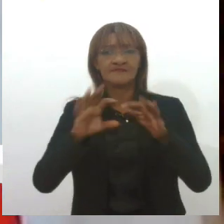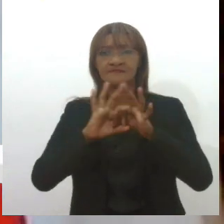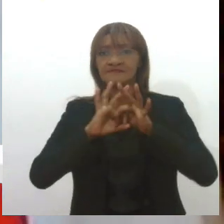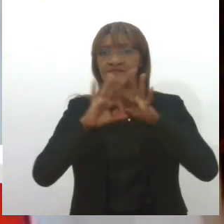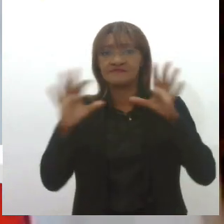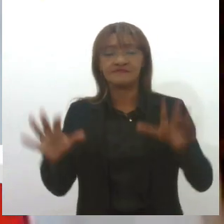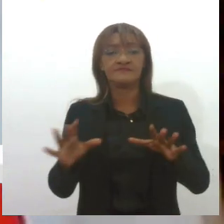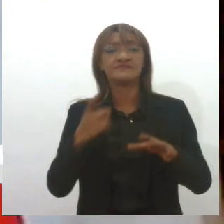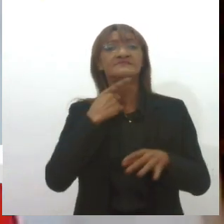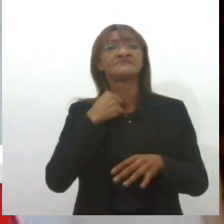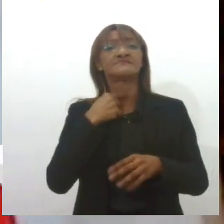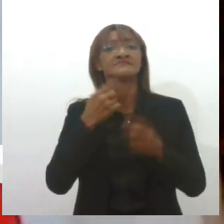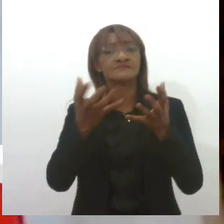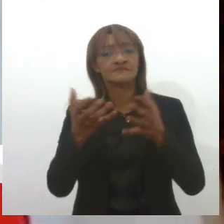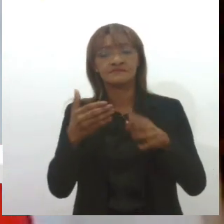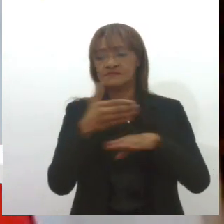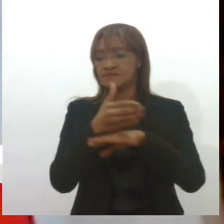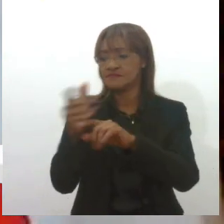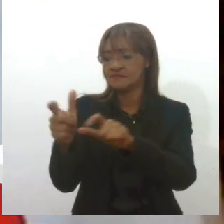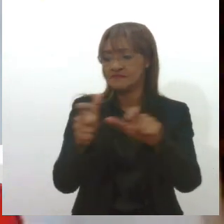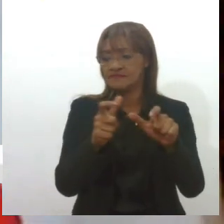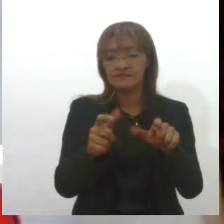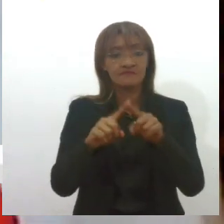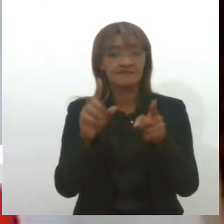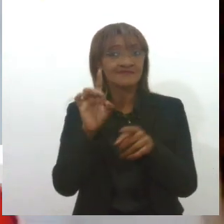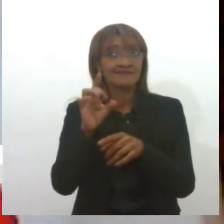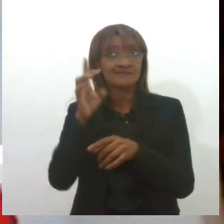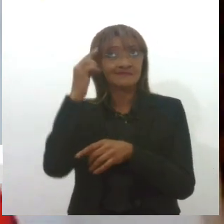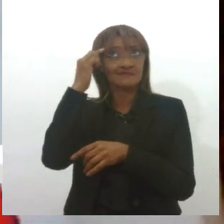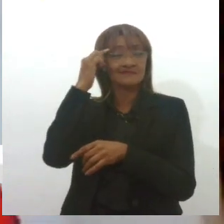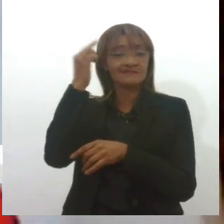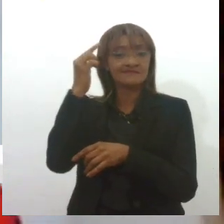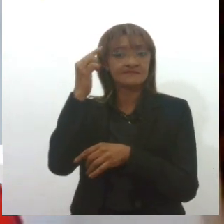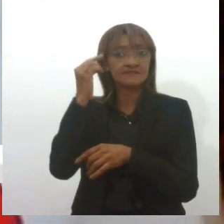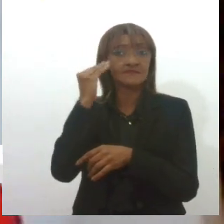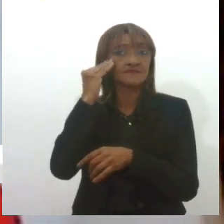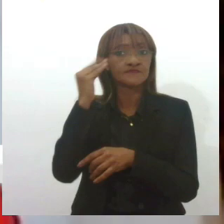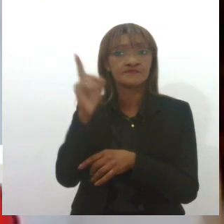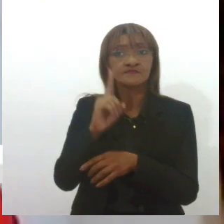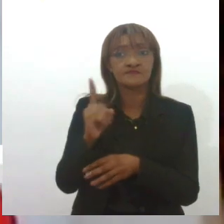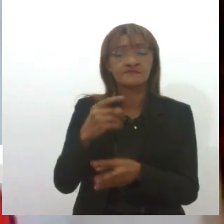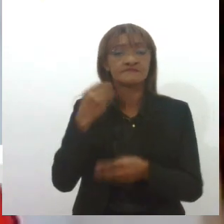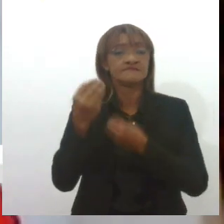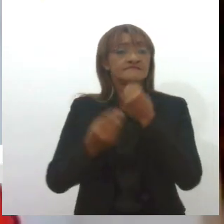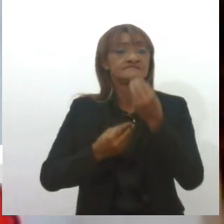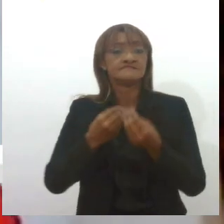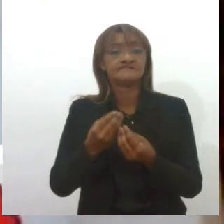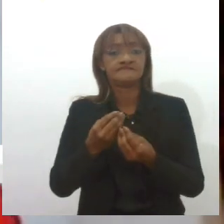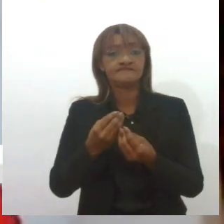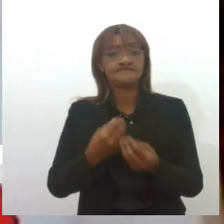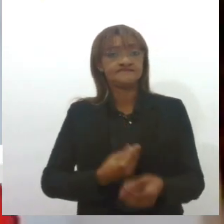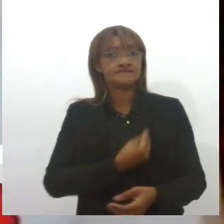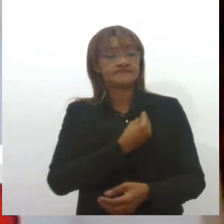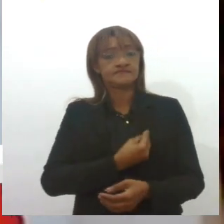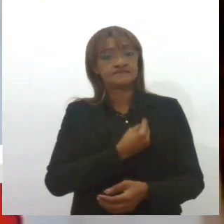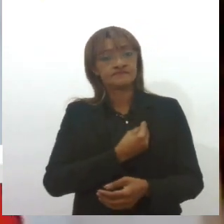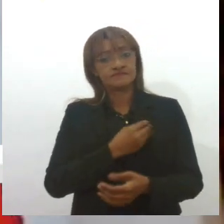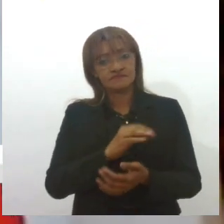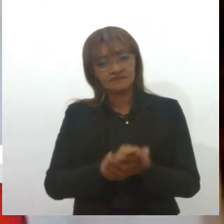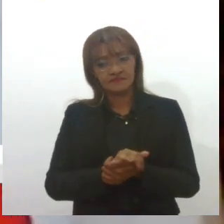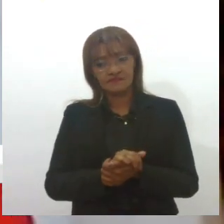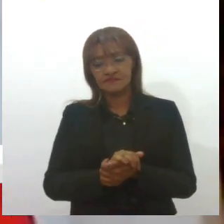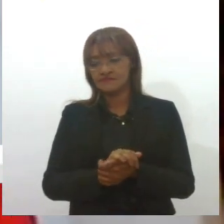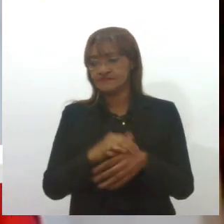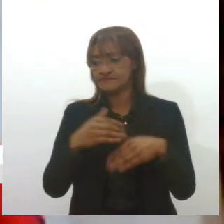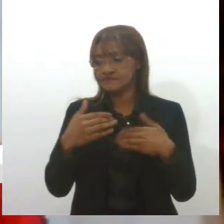estar onde quiser. Mas era só uma ideia, né? Eu não tinha noção do que a gente ia encontrar de obstáculos pela frente. Então,